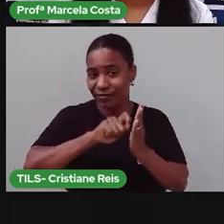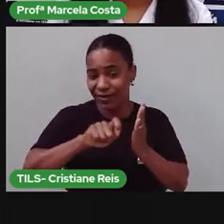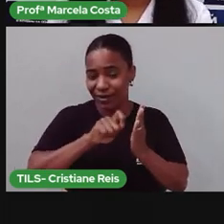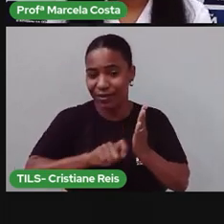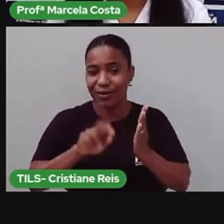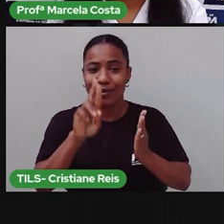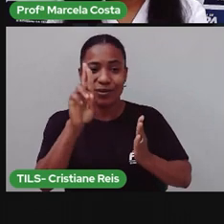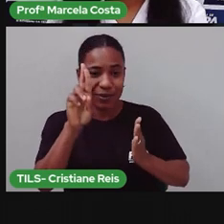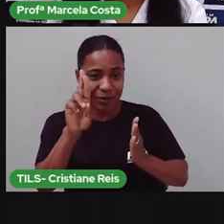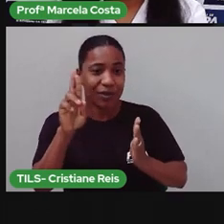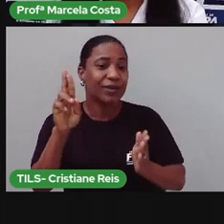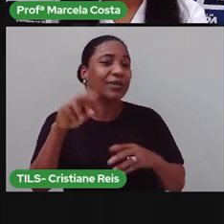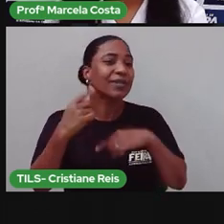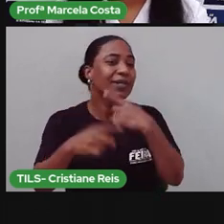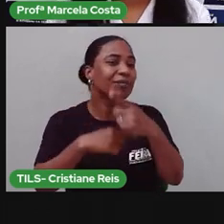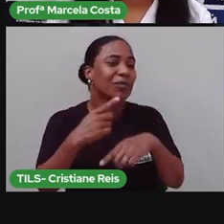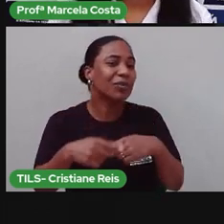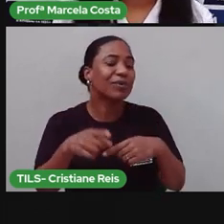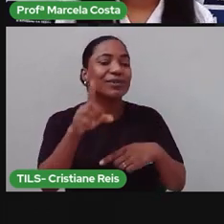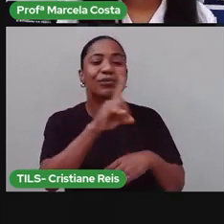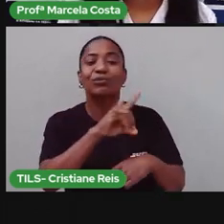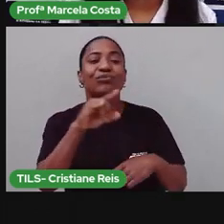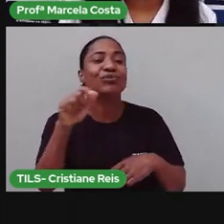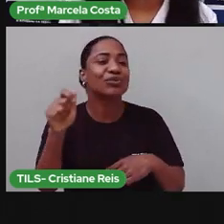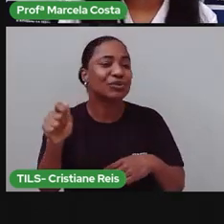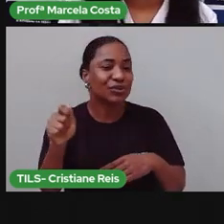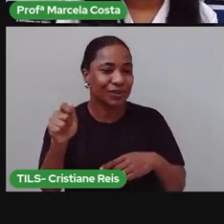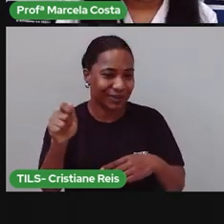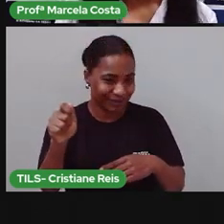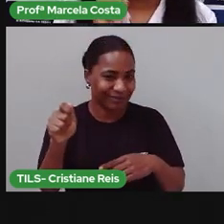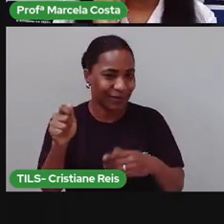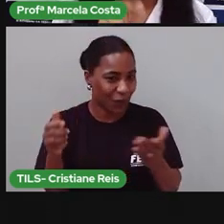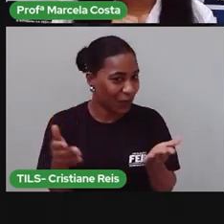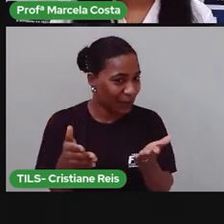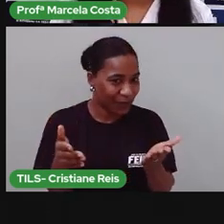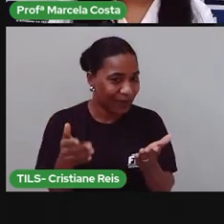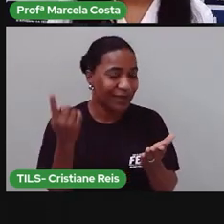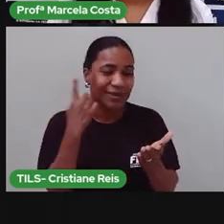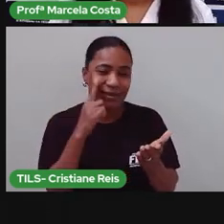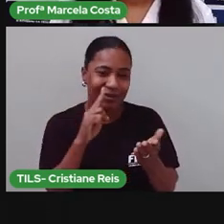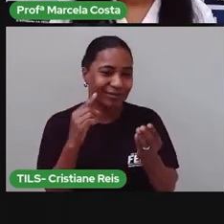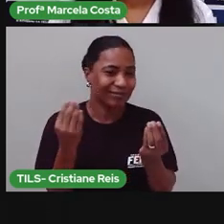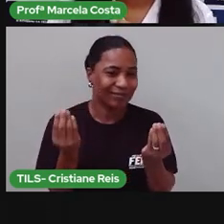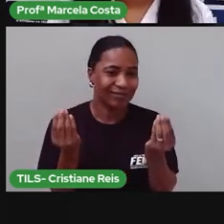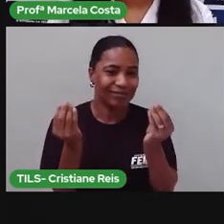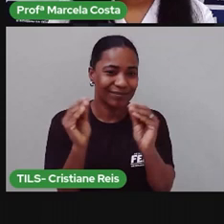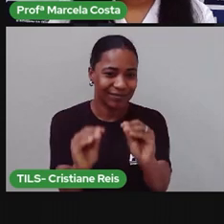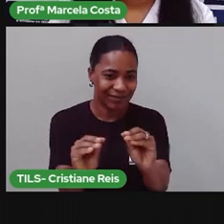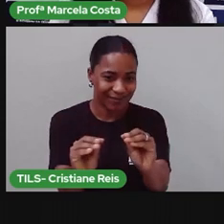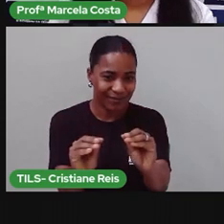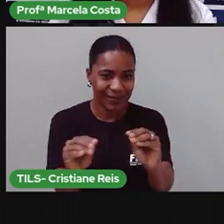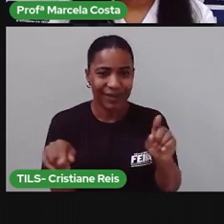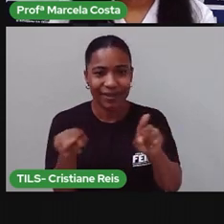e finalmente a data que aquele bilhete foi escrito A gente também viu aqui